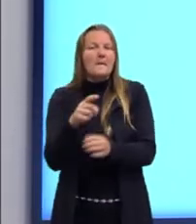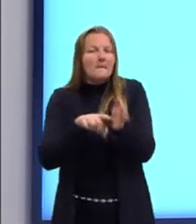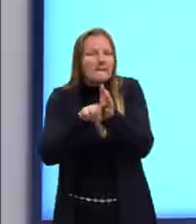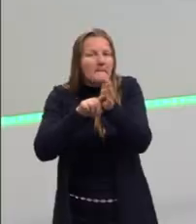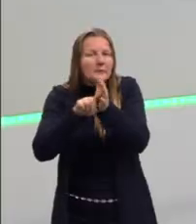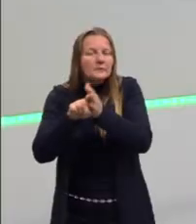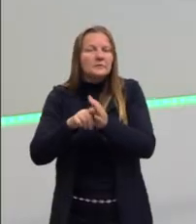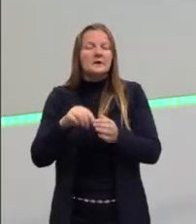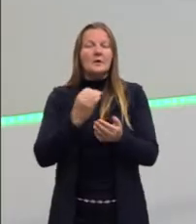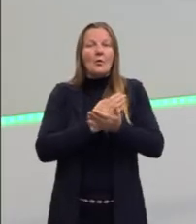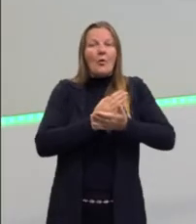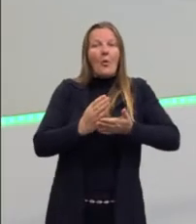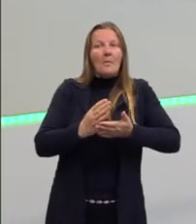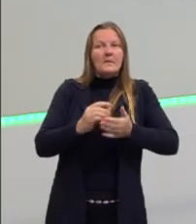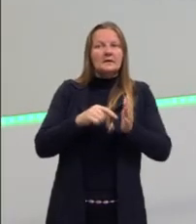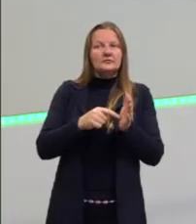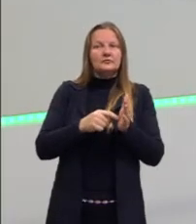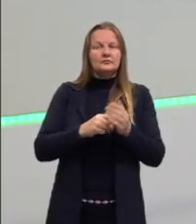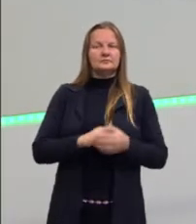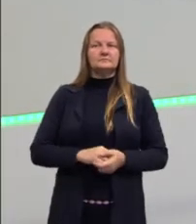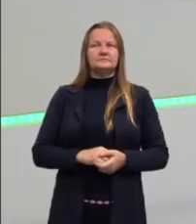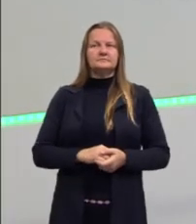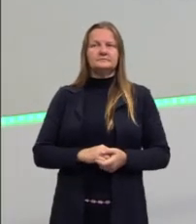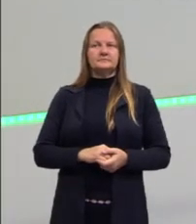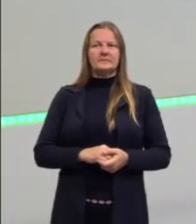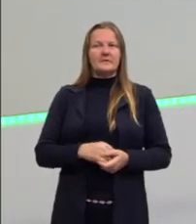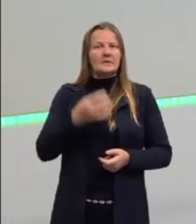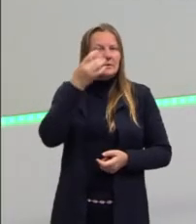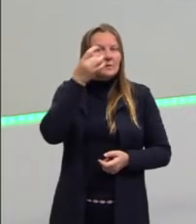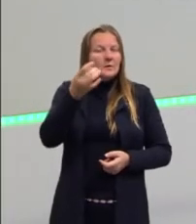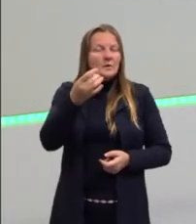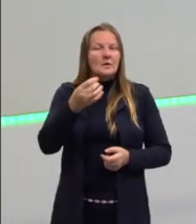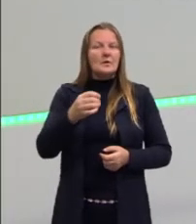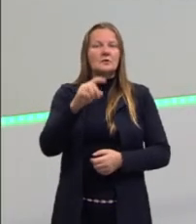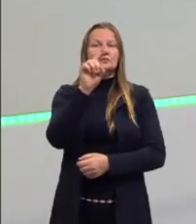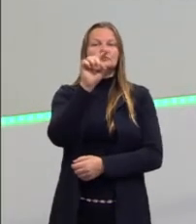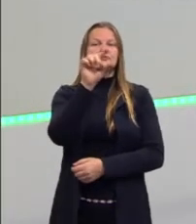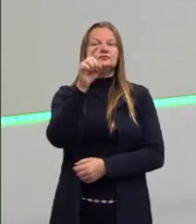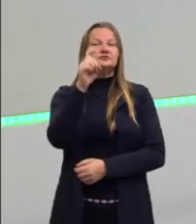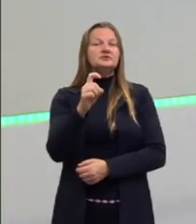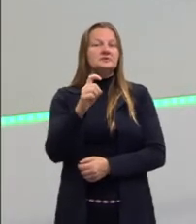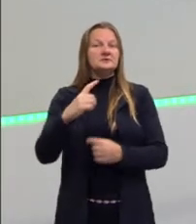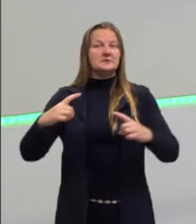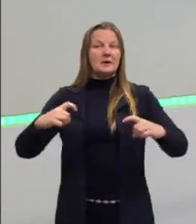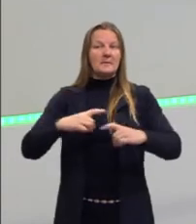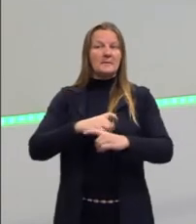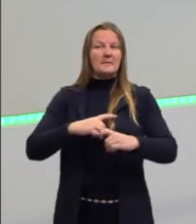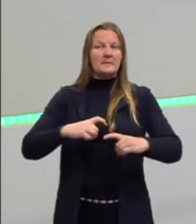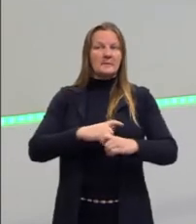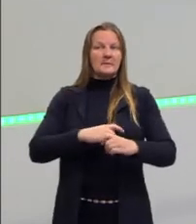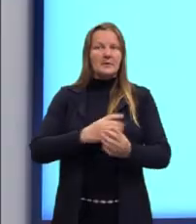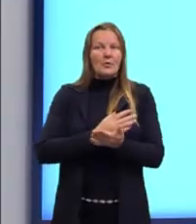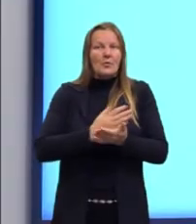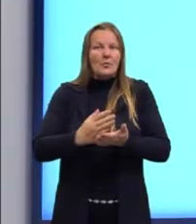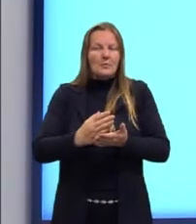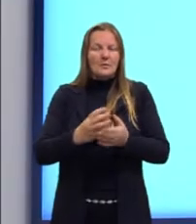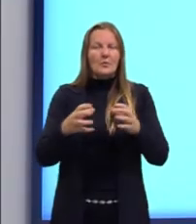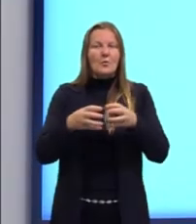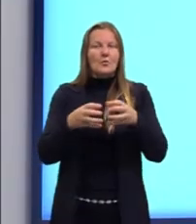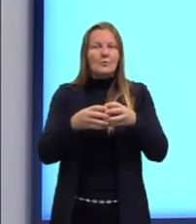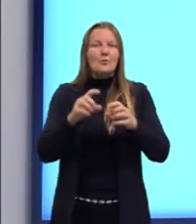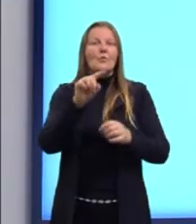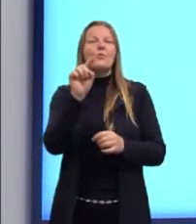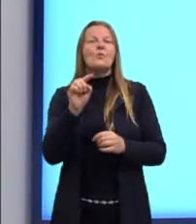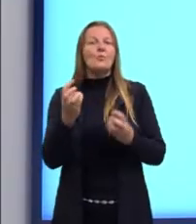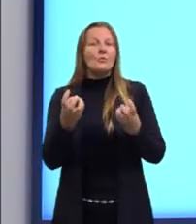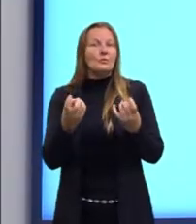nós não sabemos. Ali a questão até chamou a quantidade de X bactérias. Então aqui eu pensei o